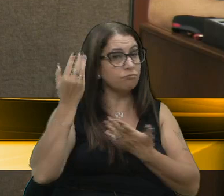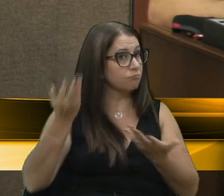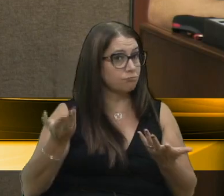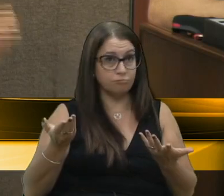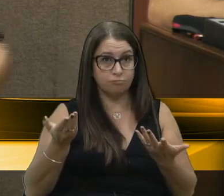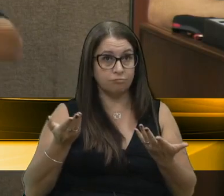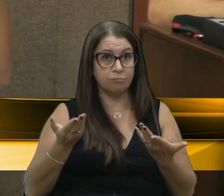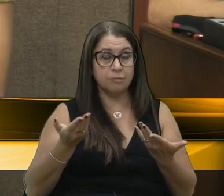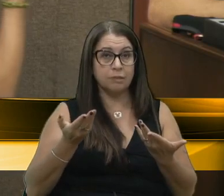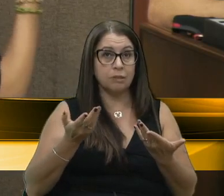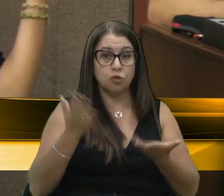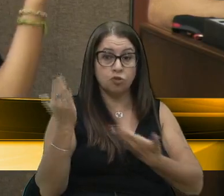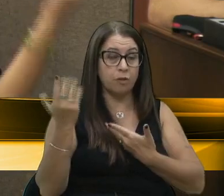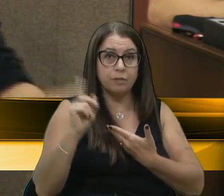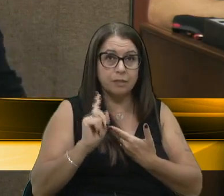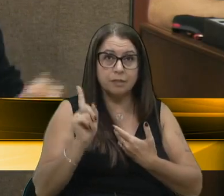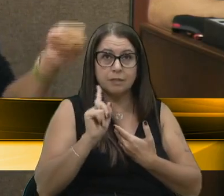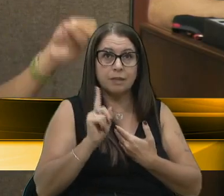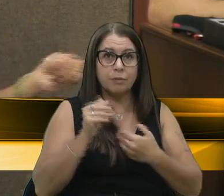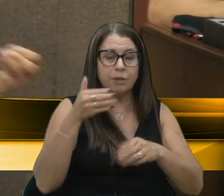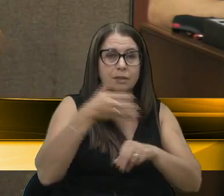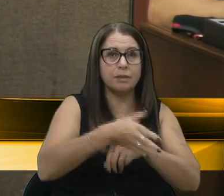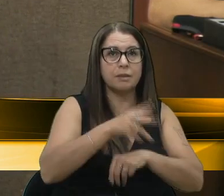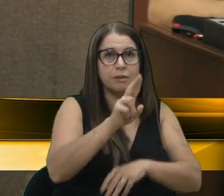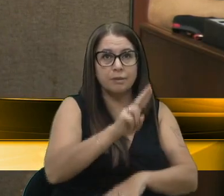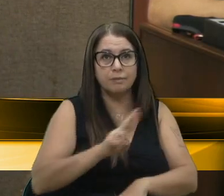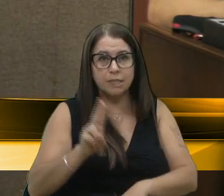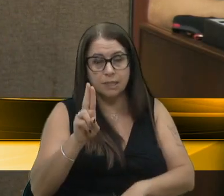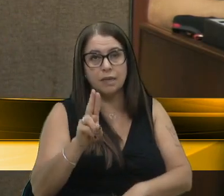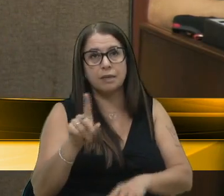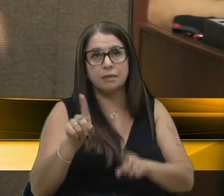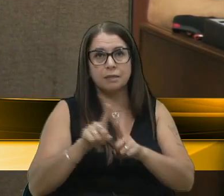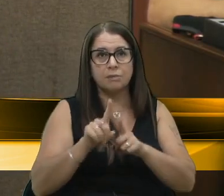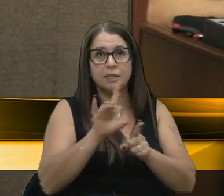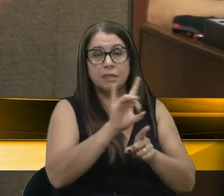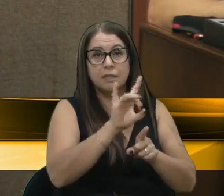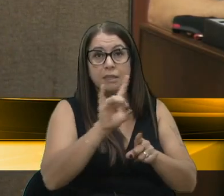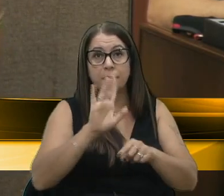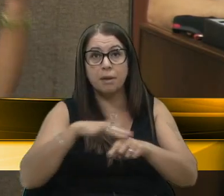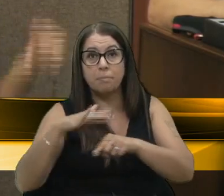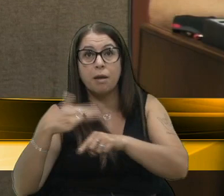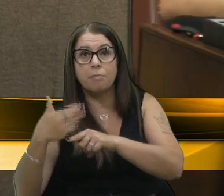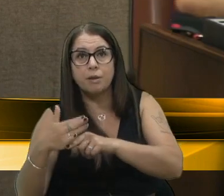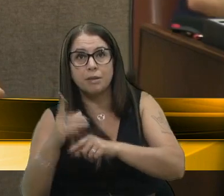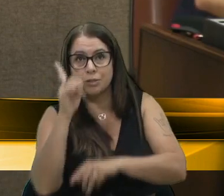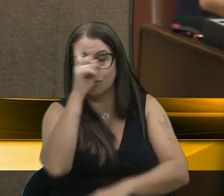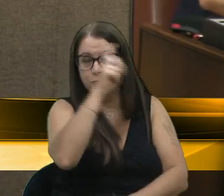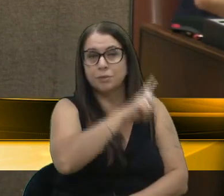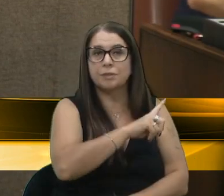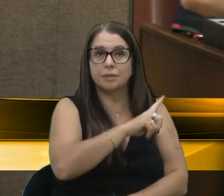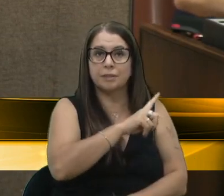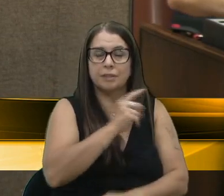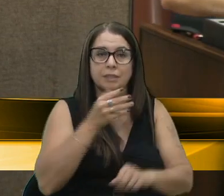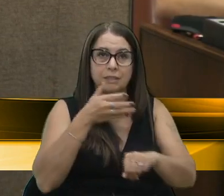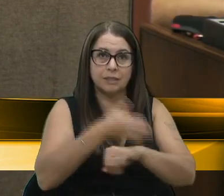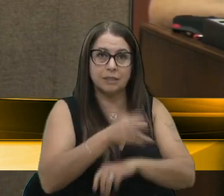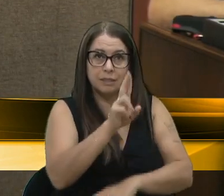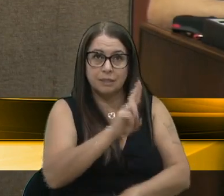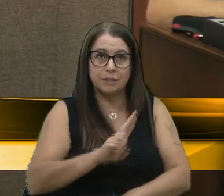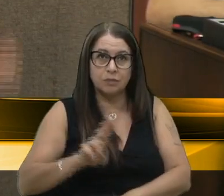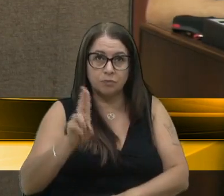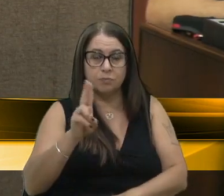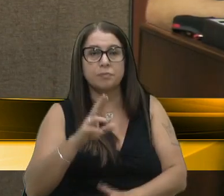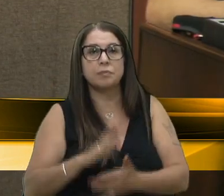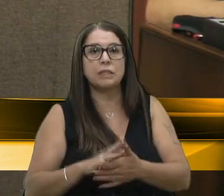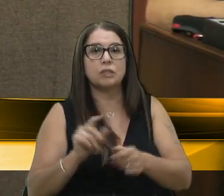jovens ainda não ingressaram na universidade, inclusive cada vez mais tem mais dificuldade de ingressar na universidade,